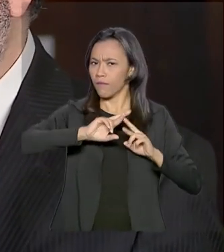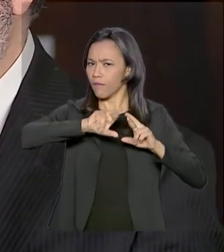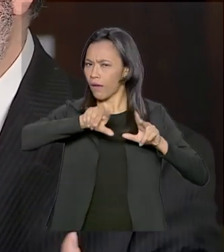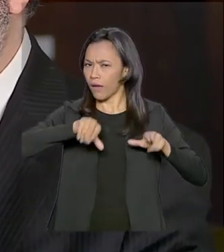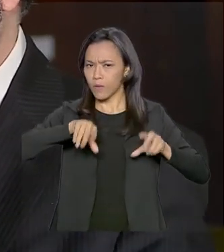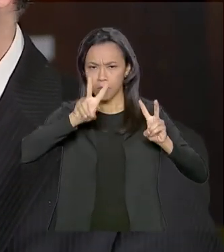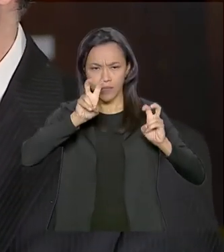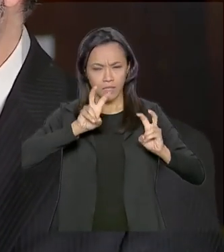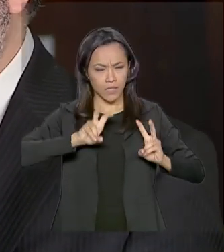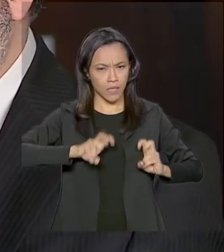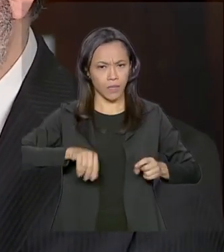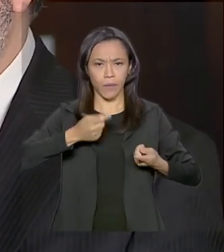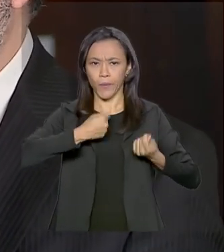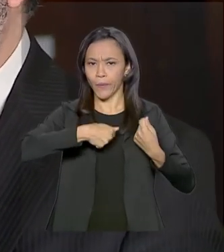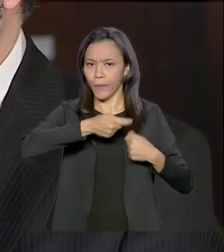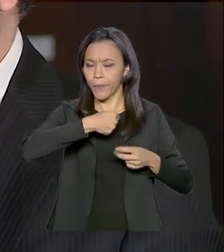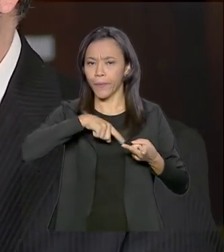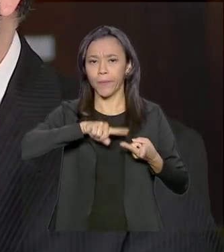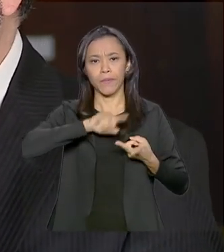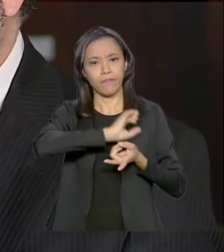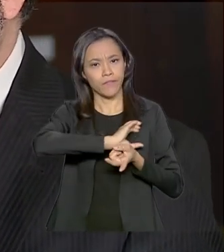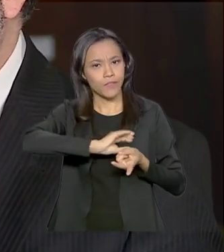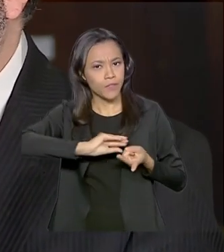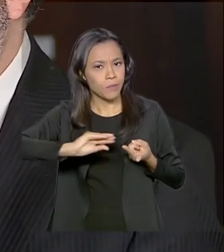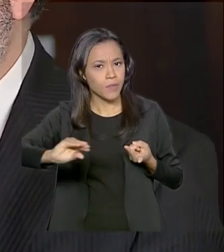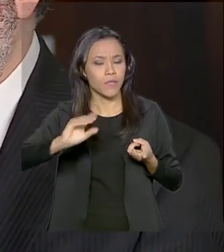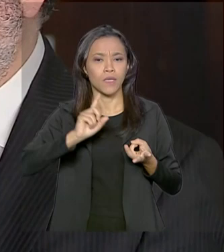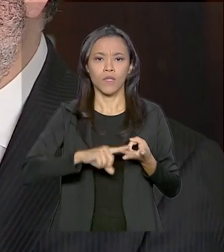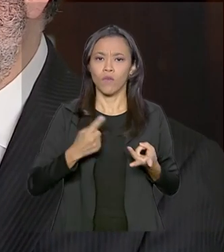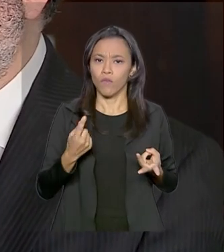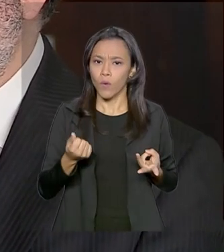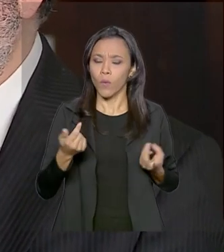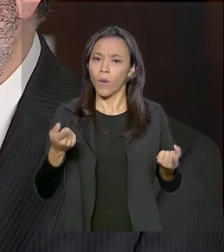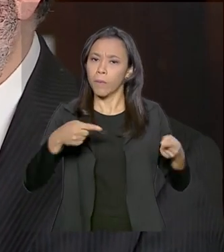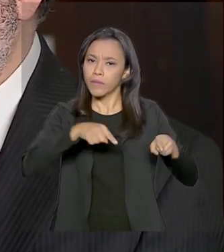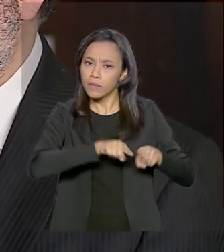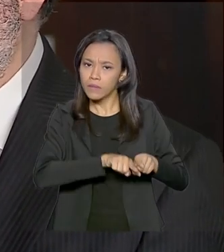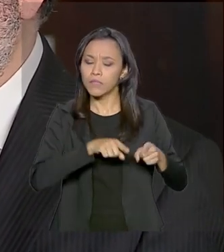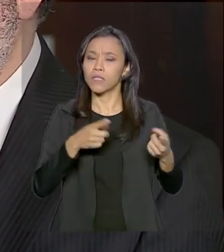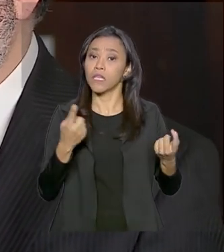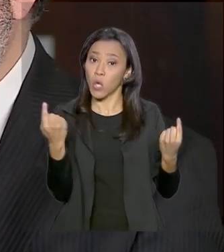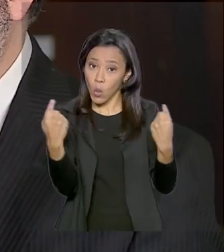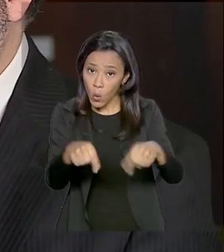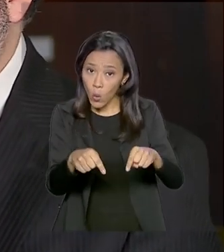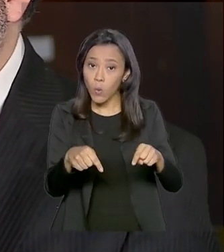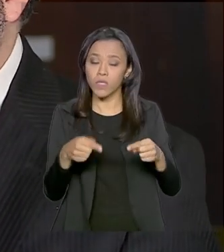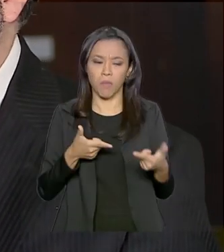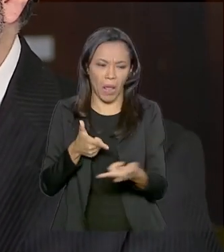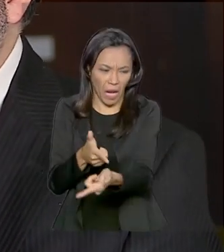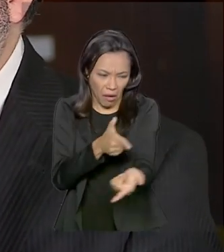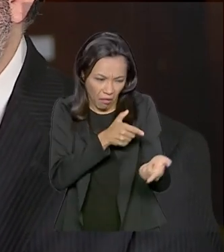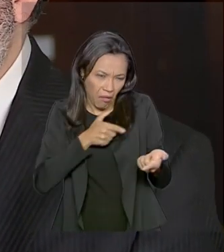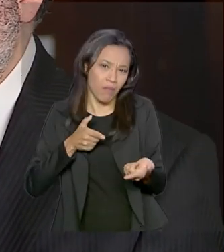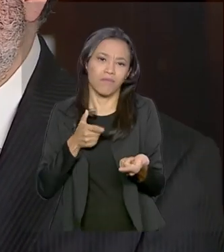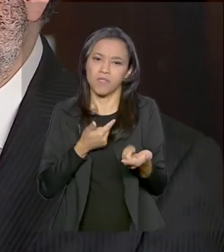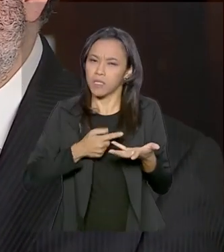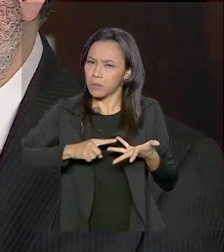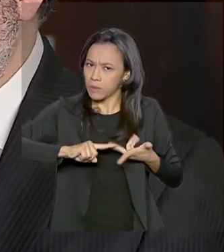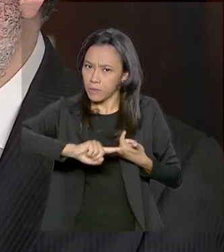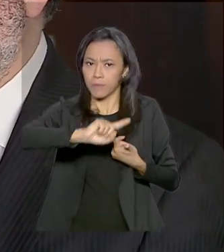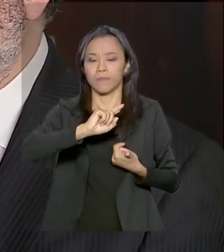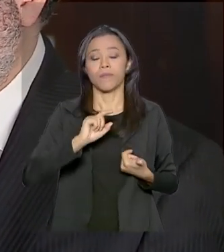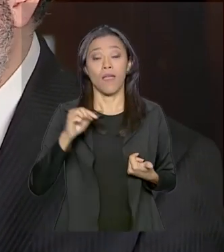desde econômico, investimentos, até esse aspecto de valores e de cooperação no combate ao terrorismo e ao extremismo. Então,